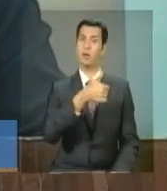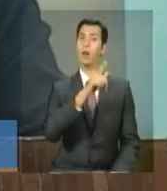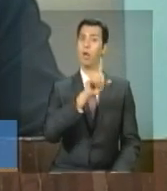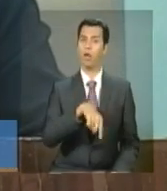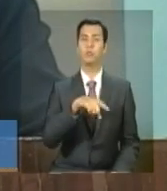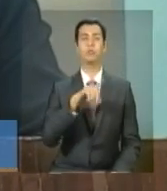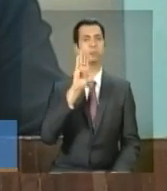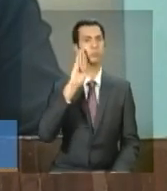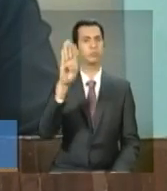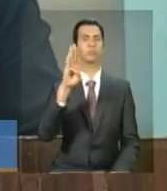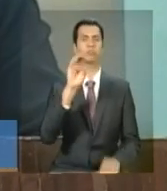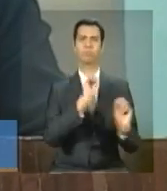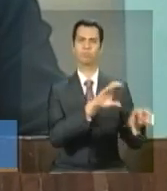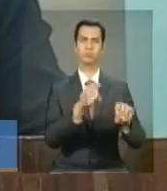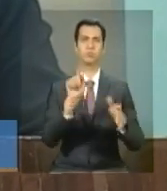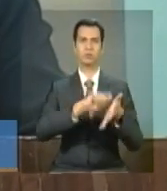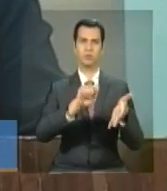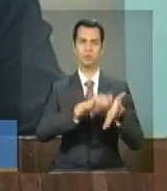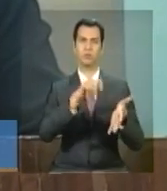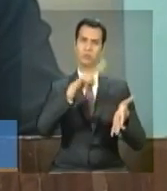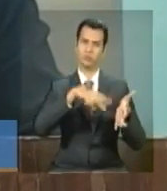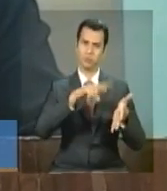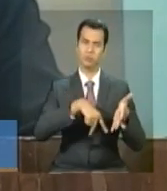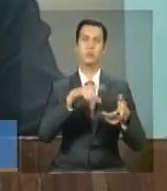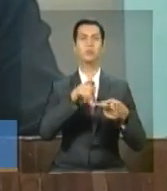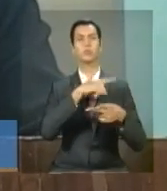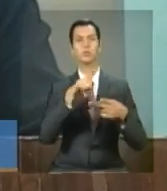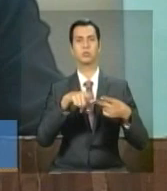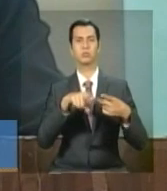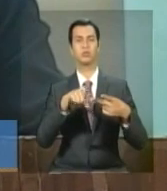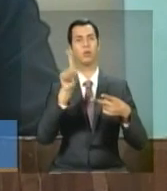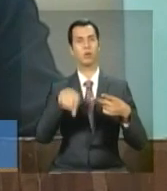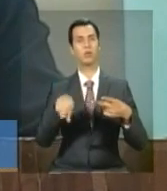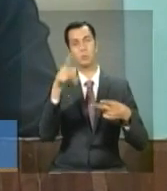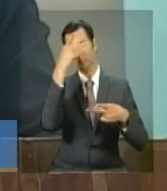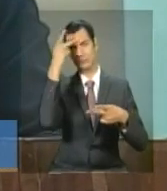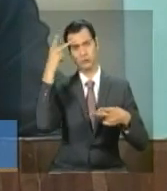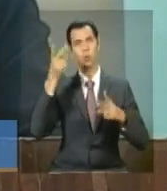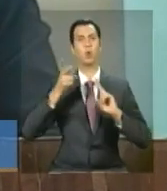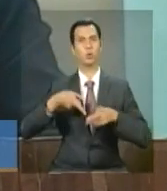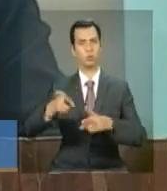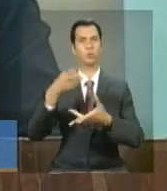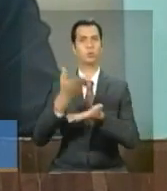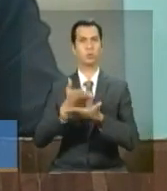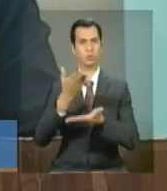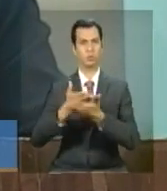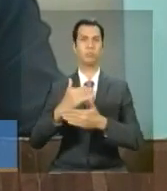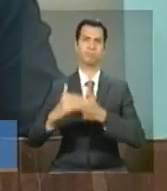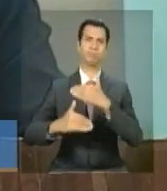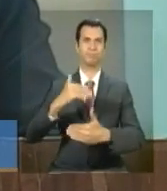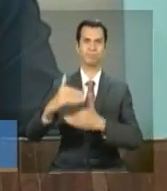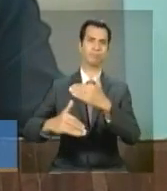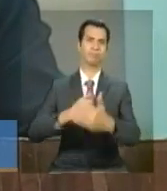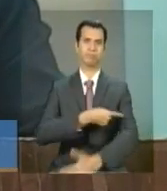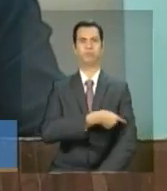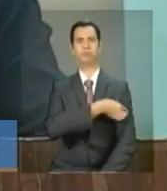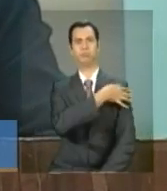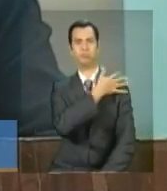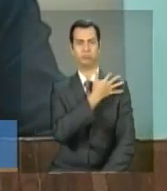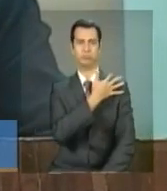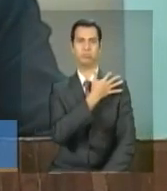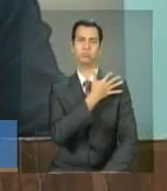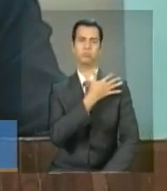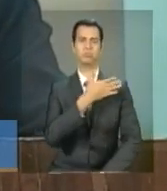segundo, promover o acesso aos demais níveis de ensino, ou seja, a continuidade e o acesso à educação